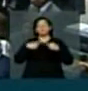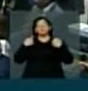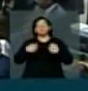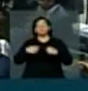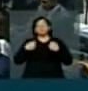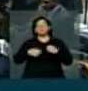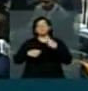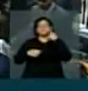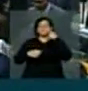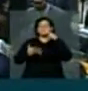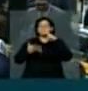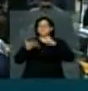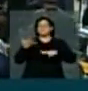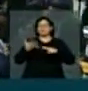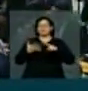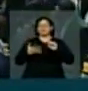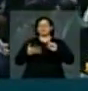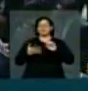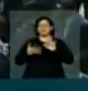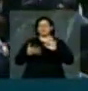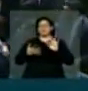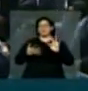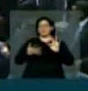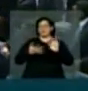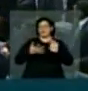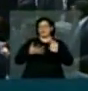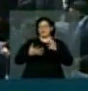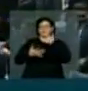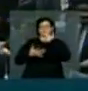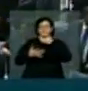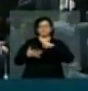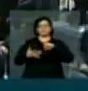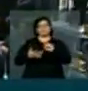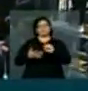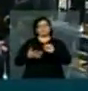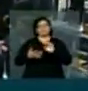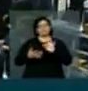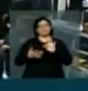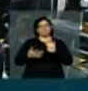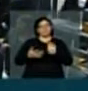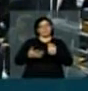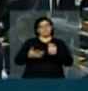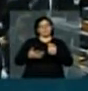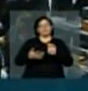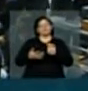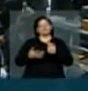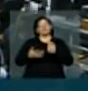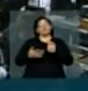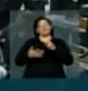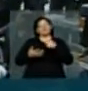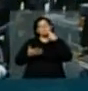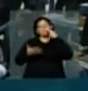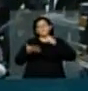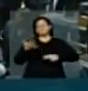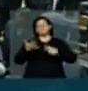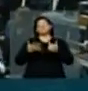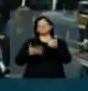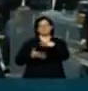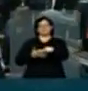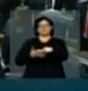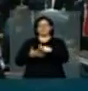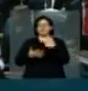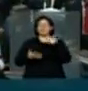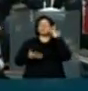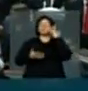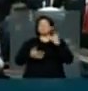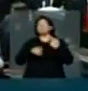pelo plenário do Superior Tribunal Eleitoral Não sei os motivos do